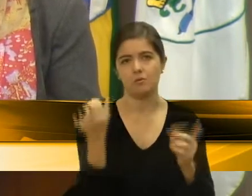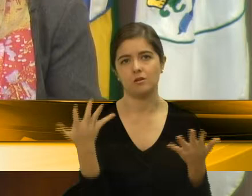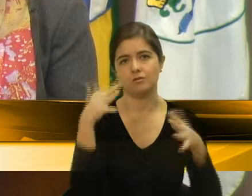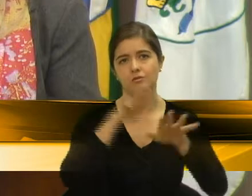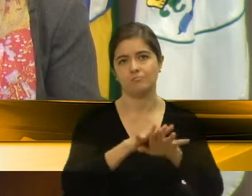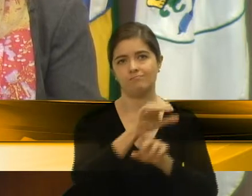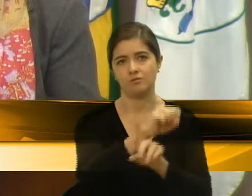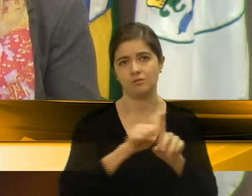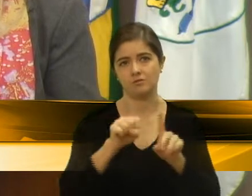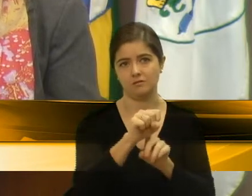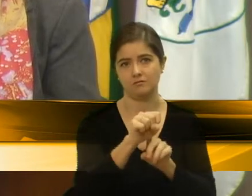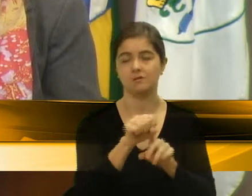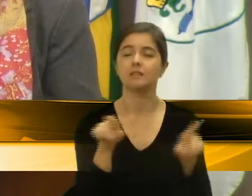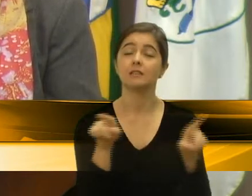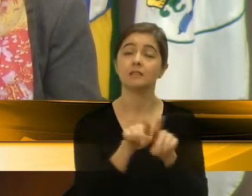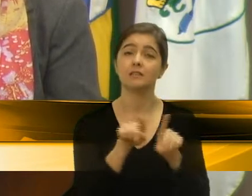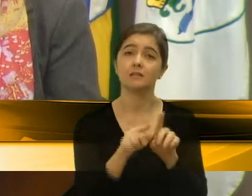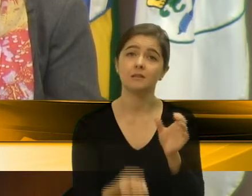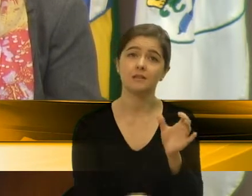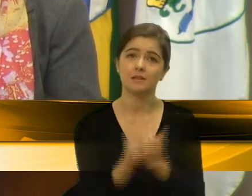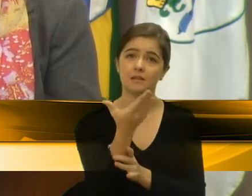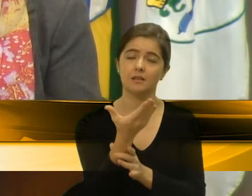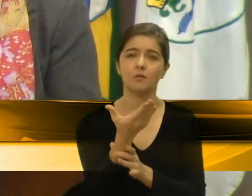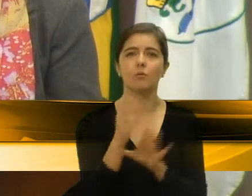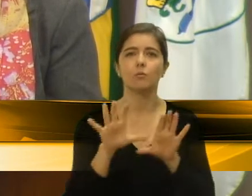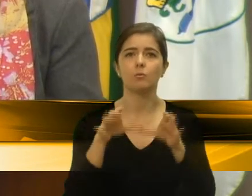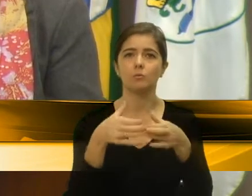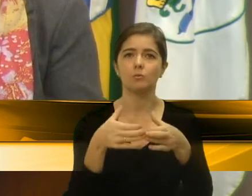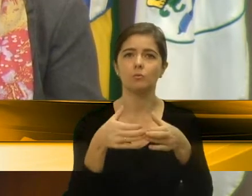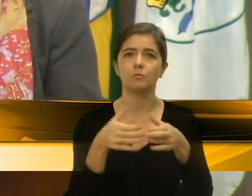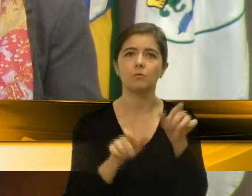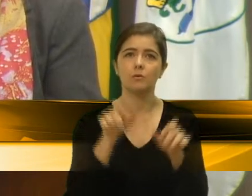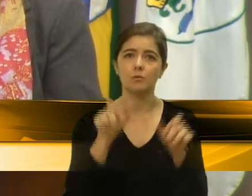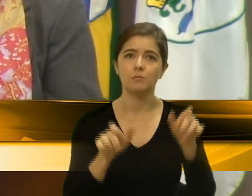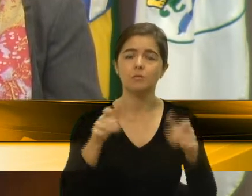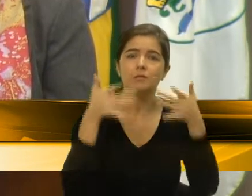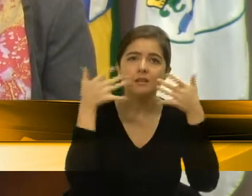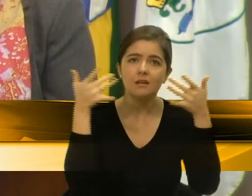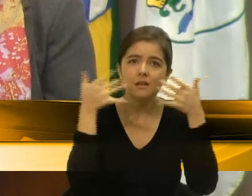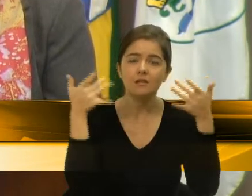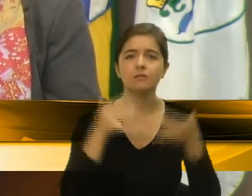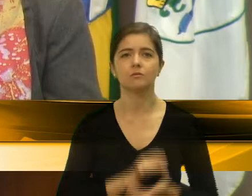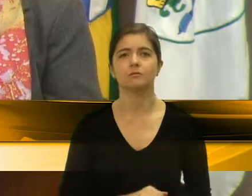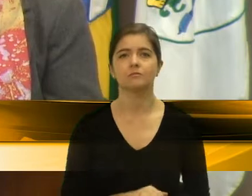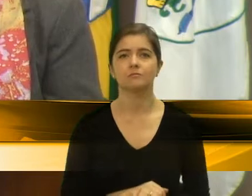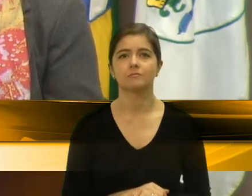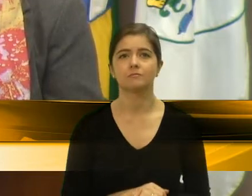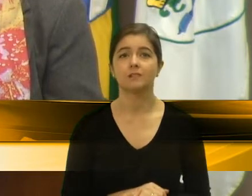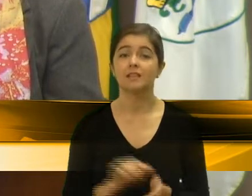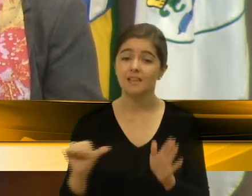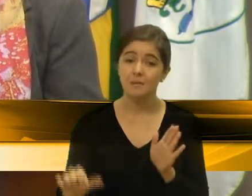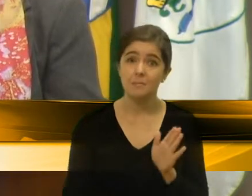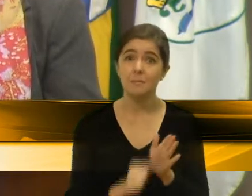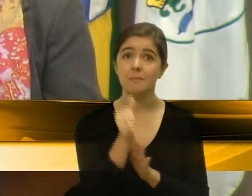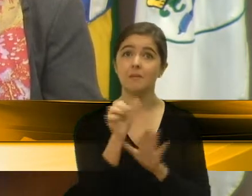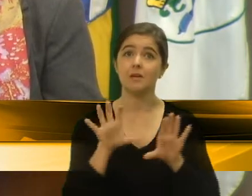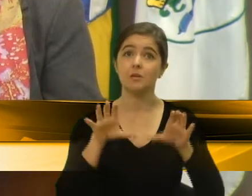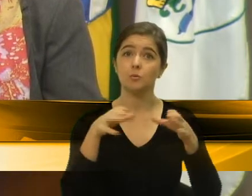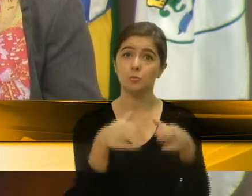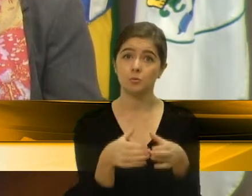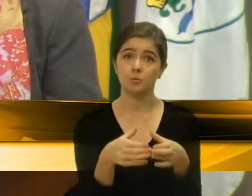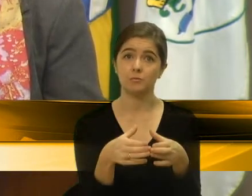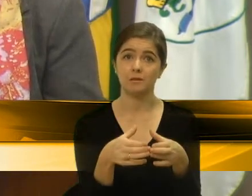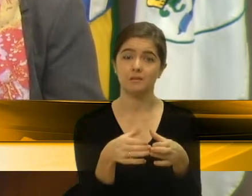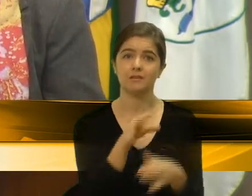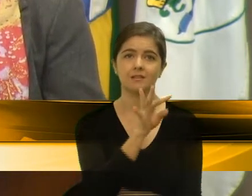Foi criado um grupo de integração LGBT de teatro e terá a primeira turma trans de emprego,